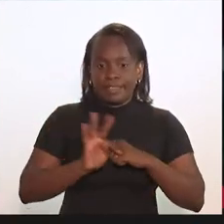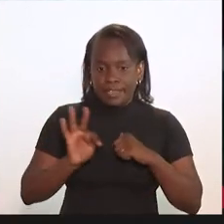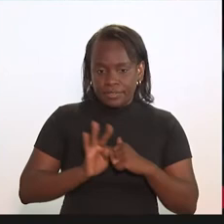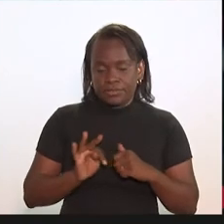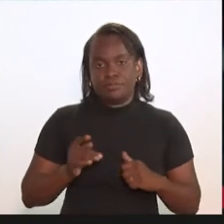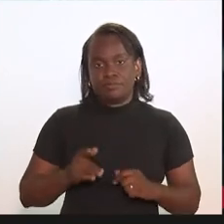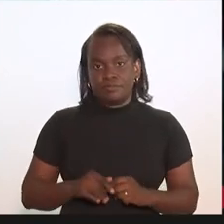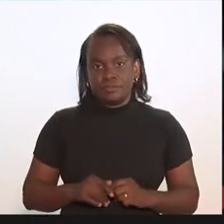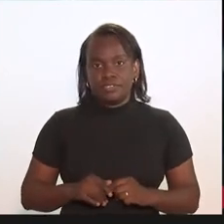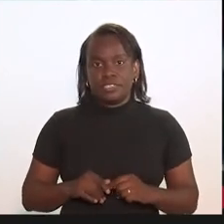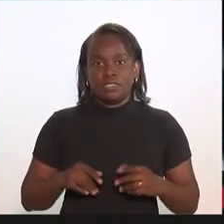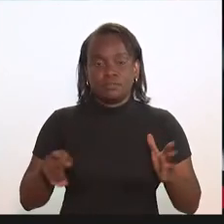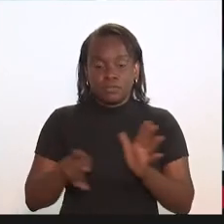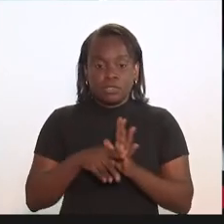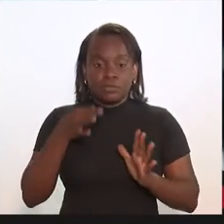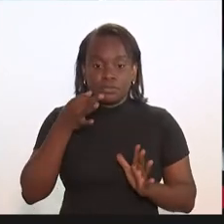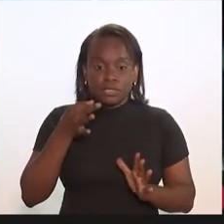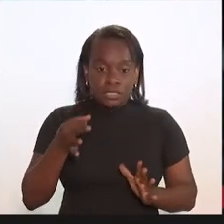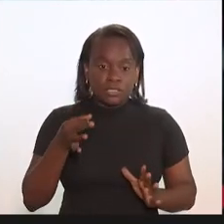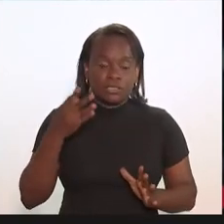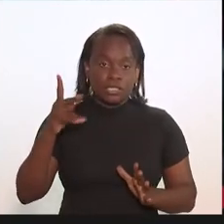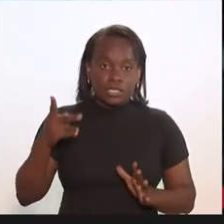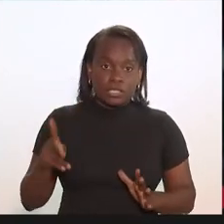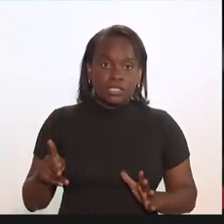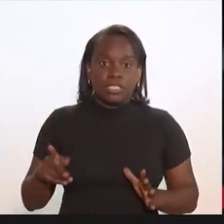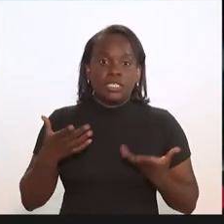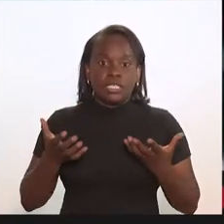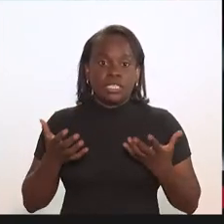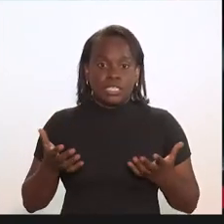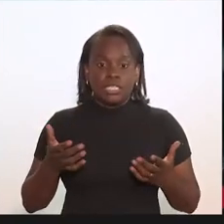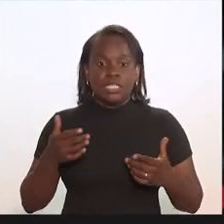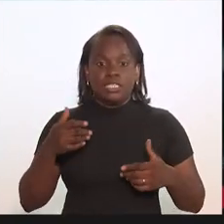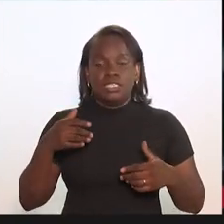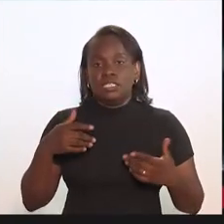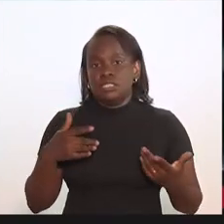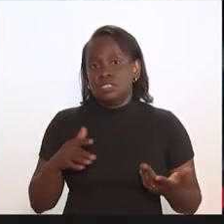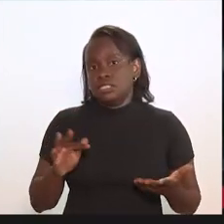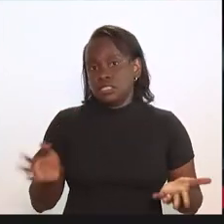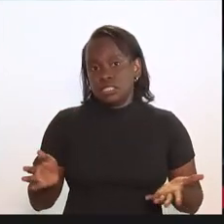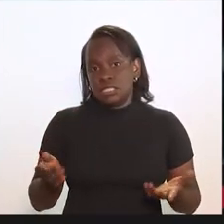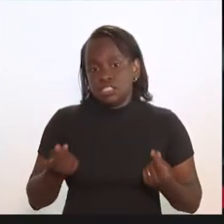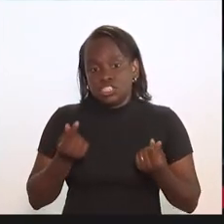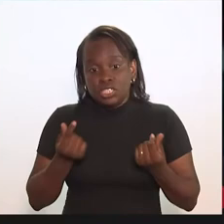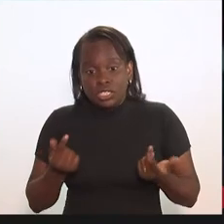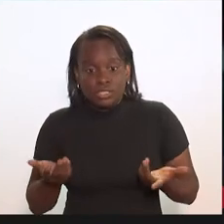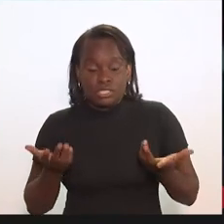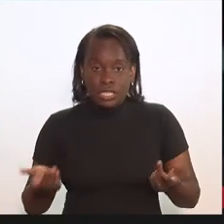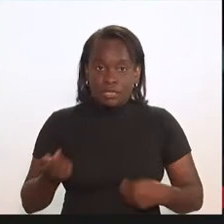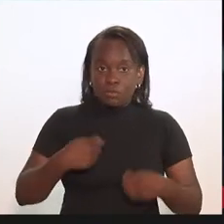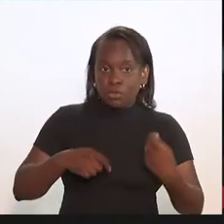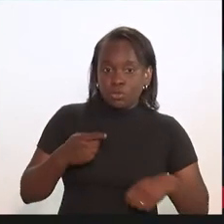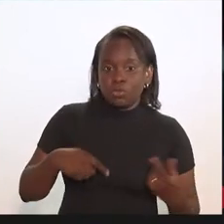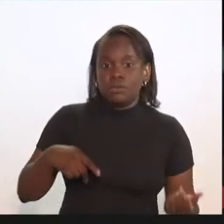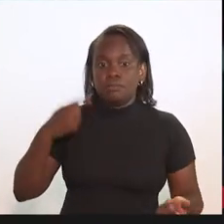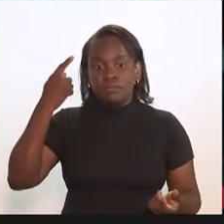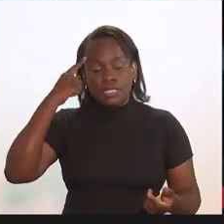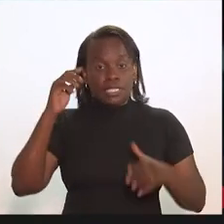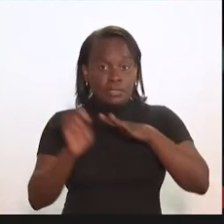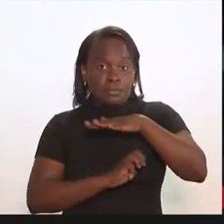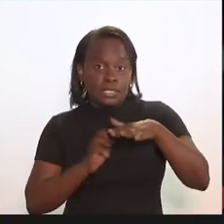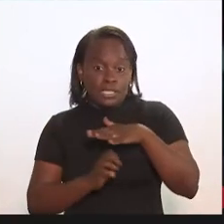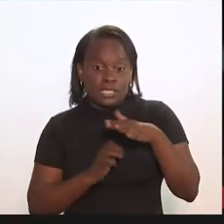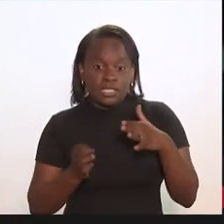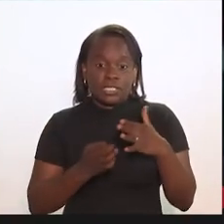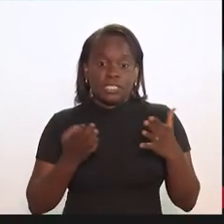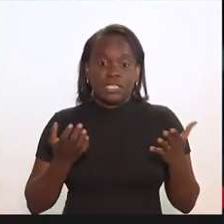técnica, do ponto de vista de querer gerar simplesmente lucro, dividendo, pensando a empresa